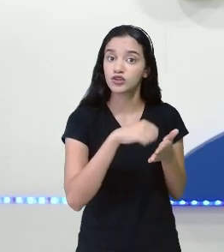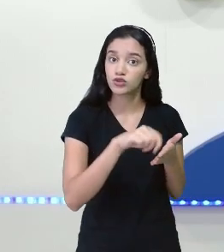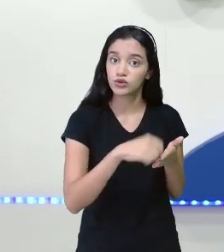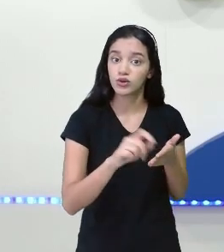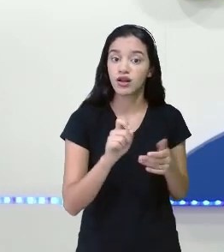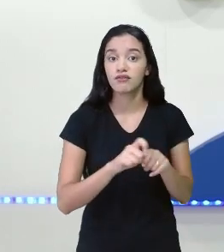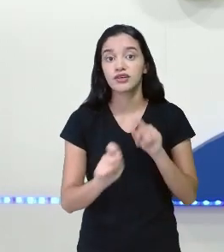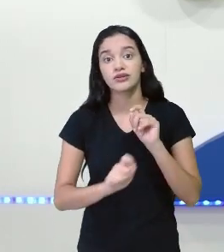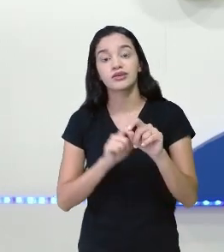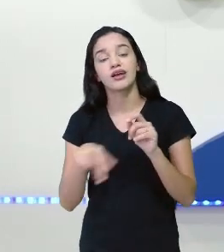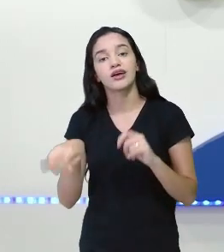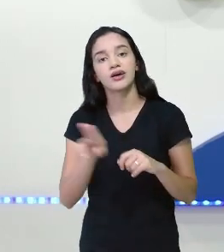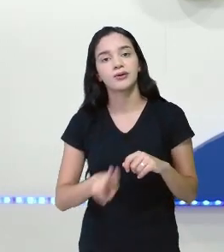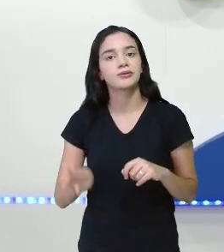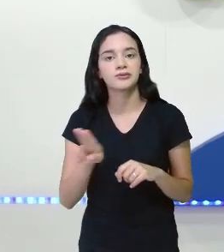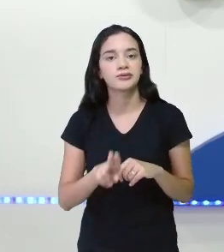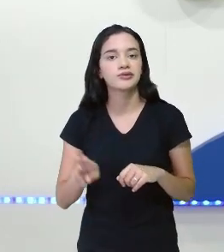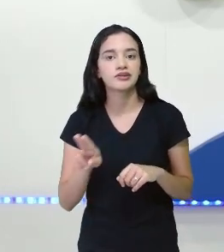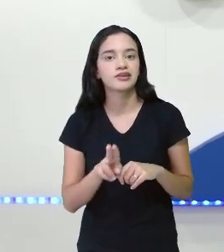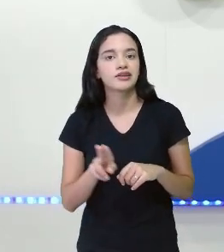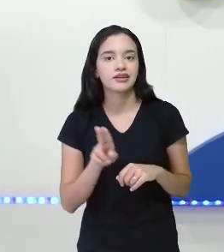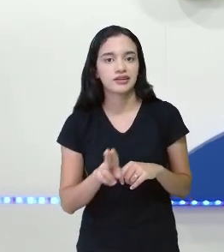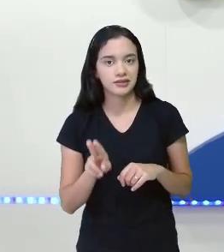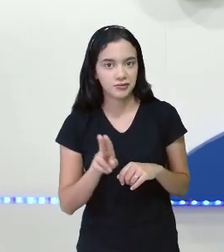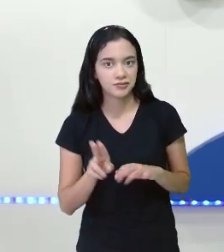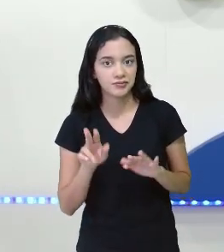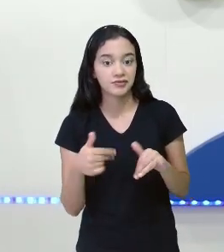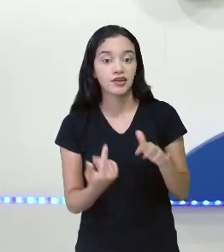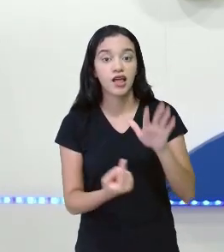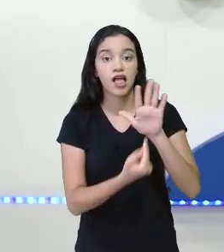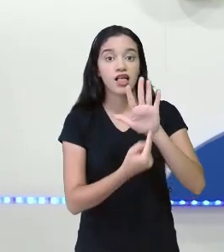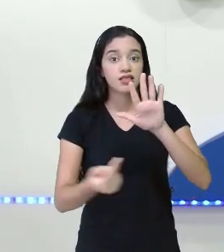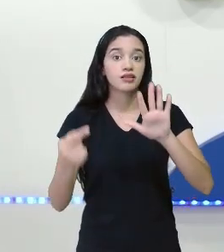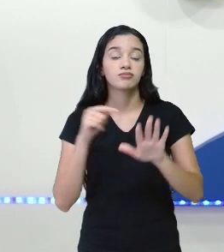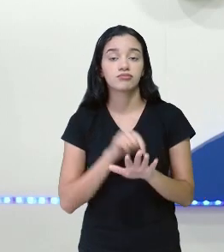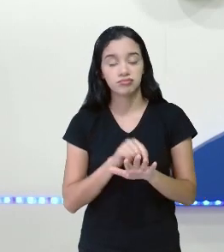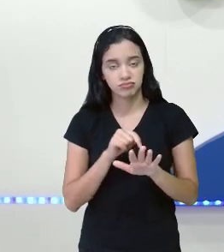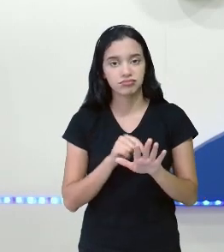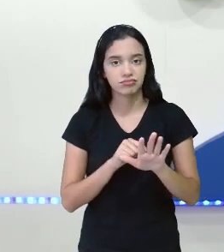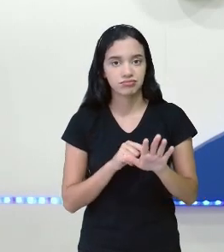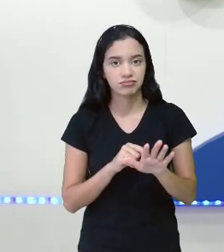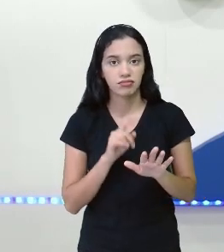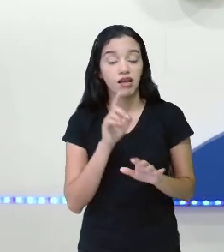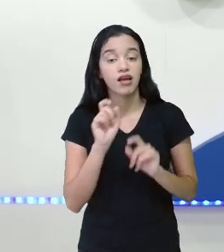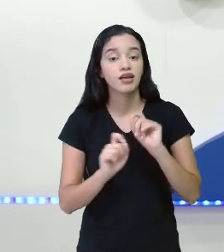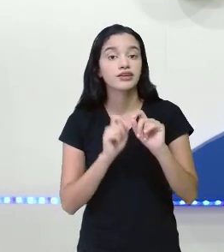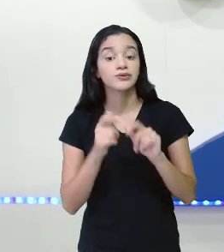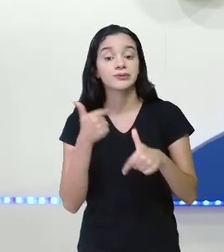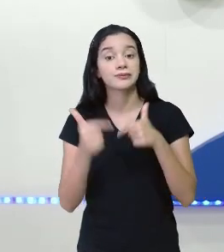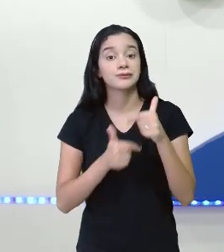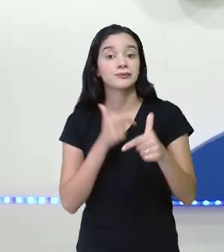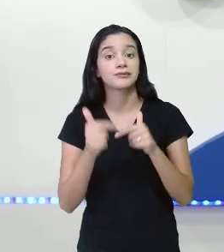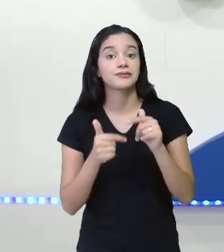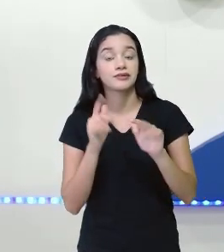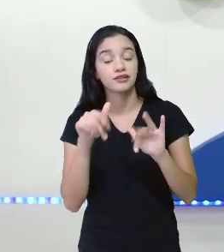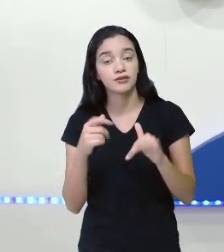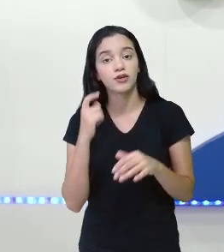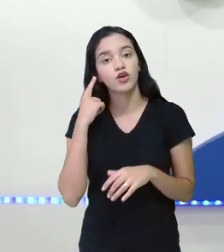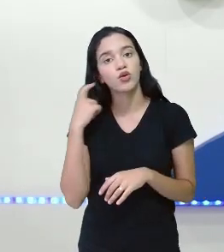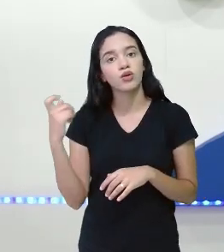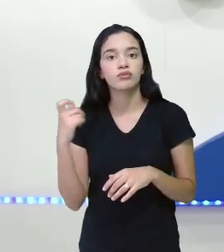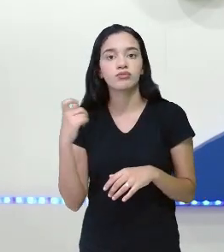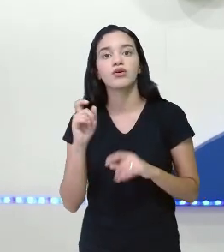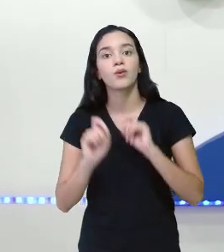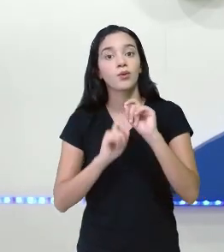fez a utilização das figuras de linguagem, né? A figura de linguagem que trabalha com o som são